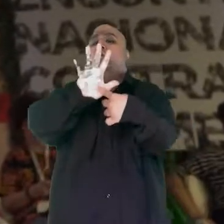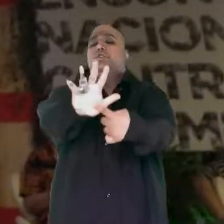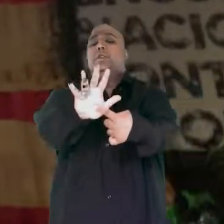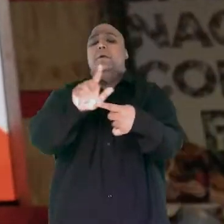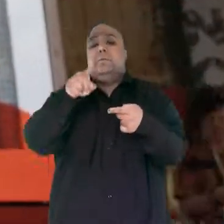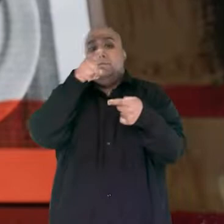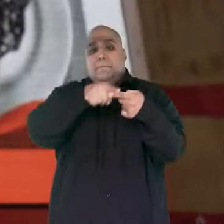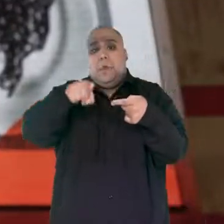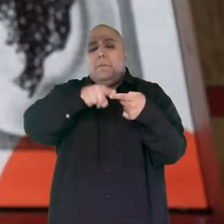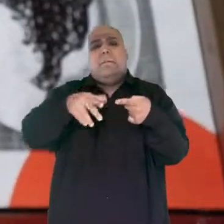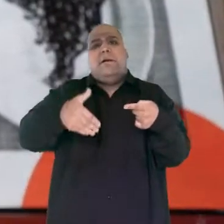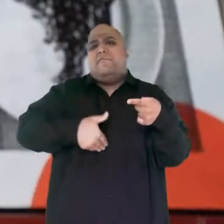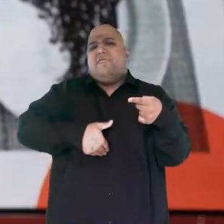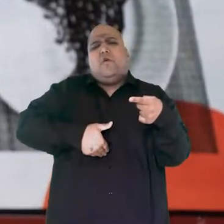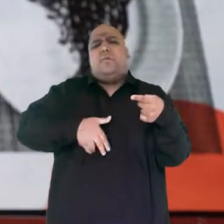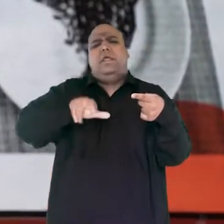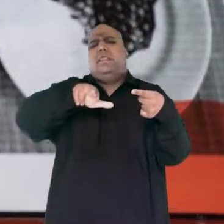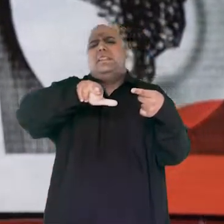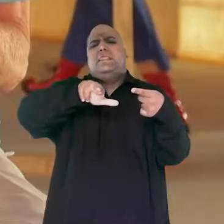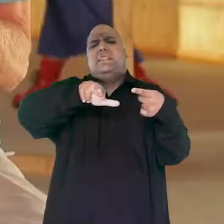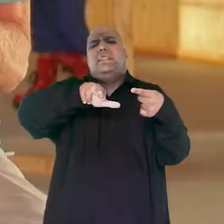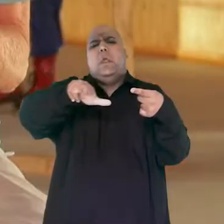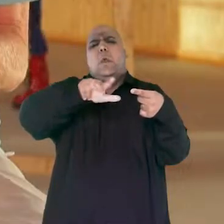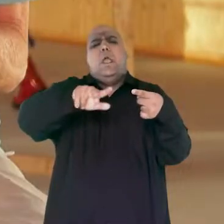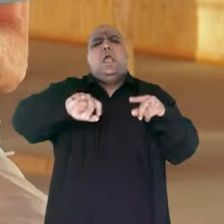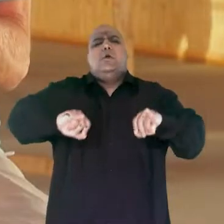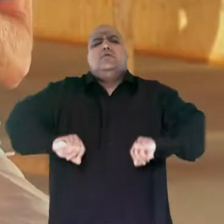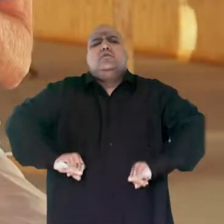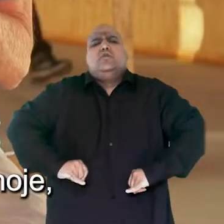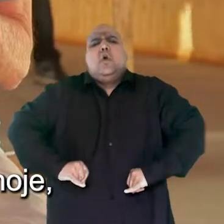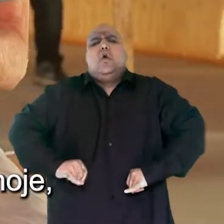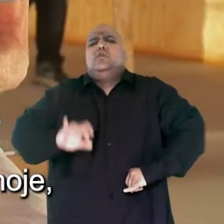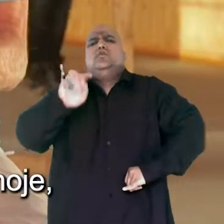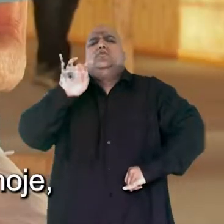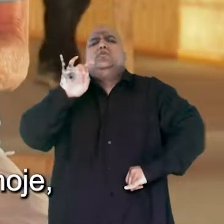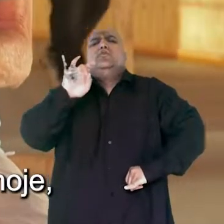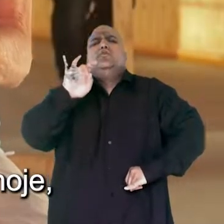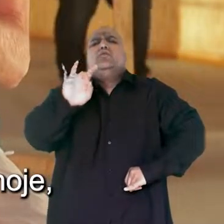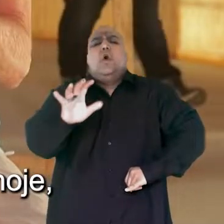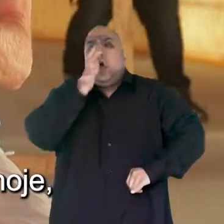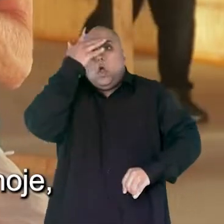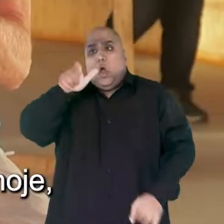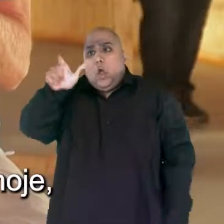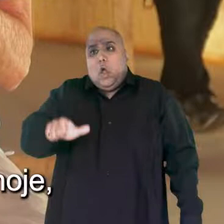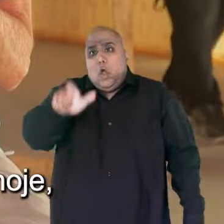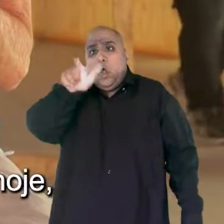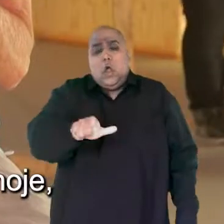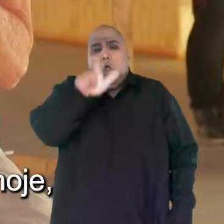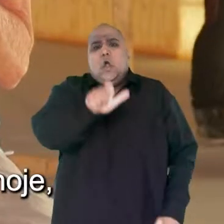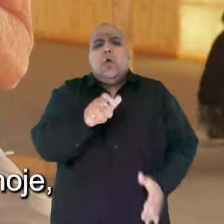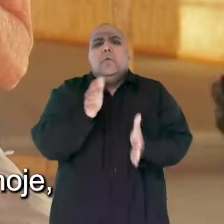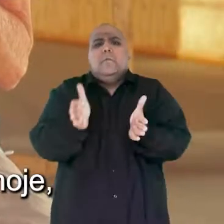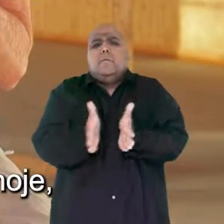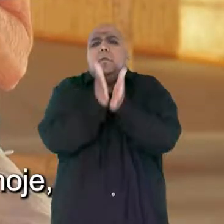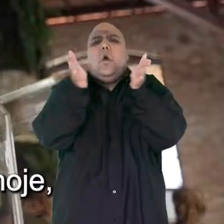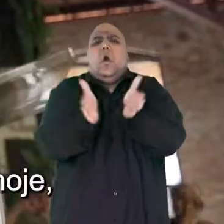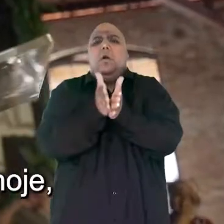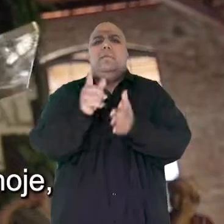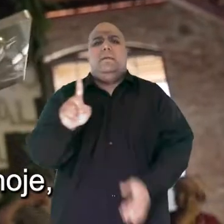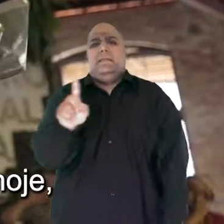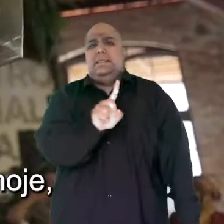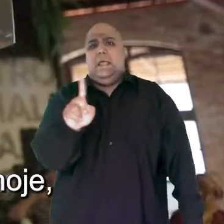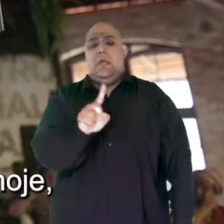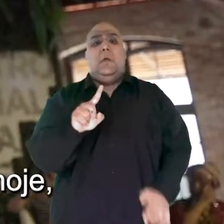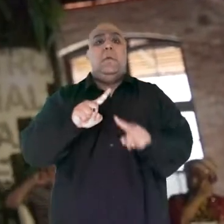que o problema da fome não é só um sofrimento, uma degradação sobre aqueles que estão vivendo